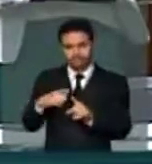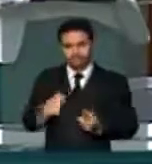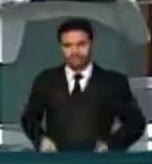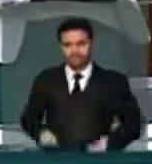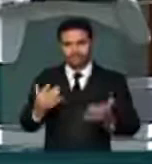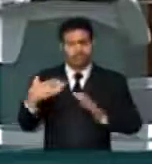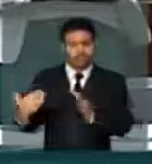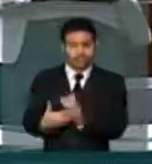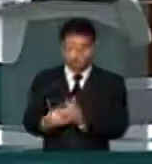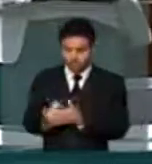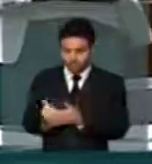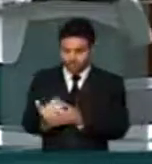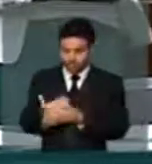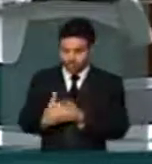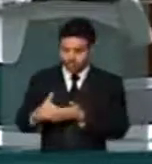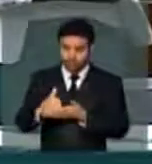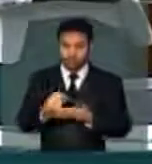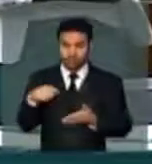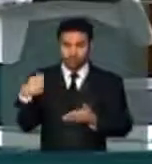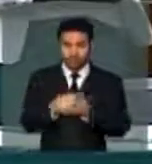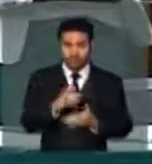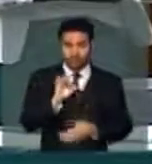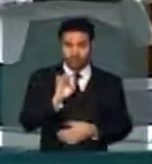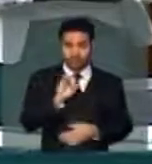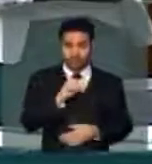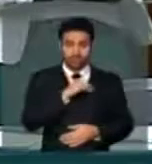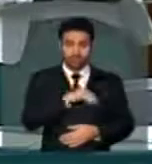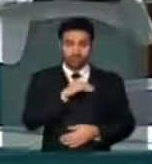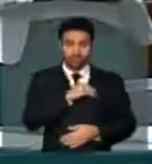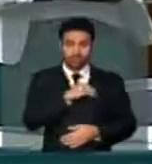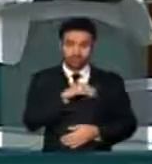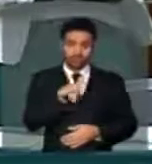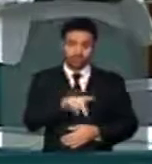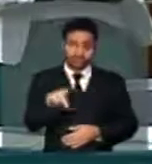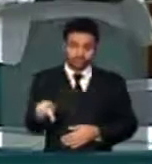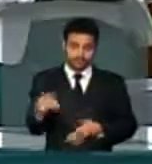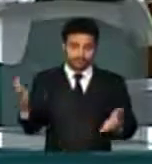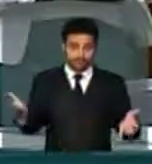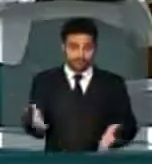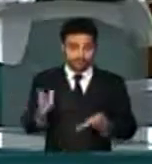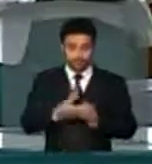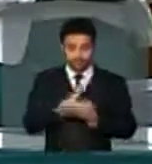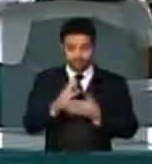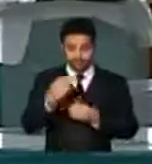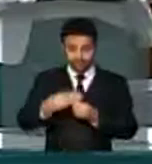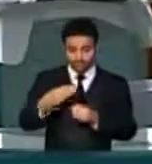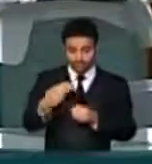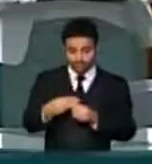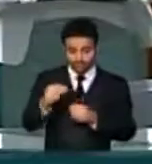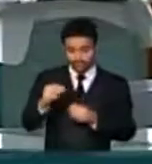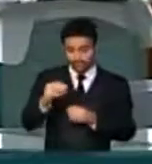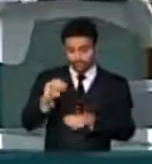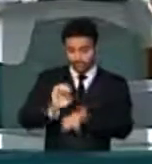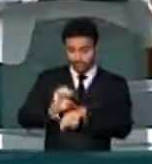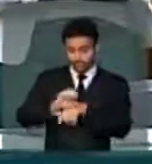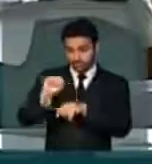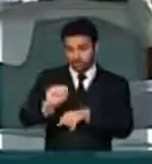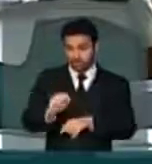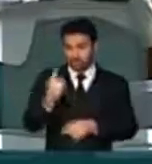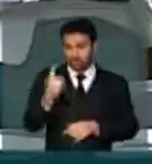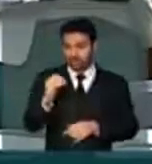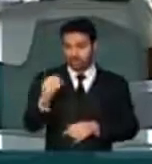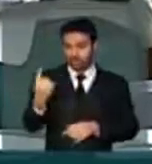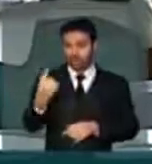toda a sua arrecadação do Fundeb somente com a folha de pagamento do magistério. Hoje tem municípios, como o caso de Nossa Senhora das Dores, no estado de Sergipe, que gastam 102